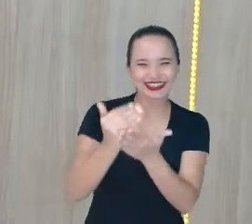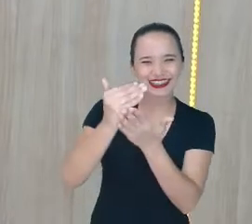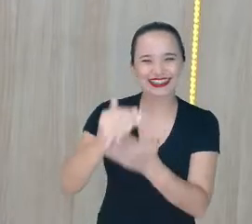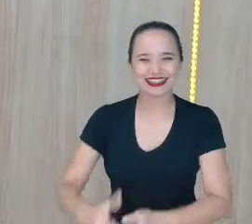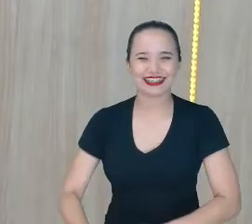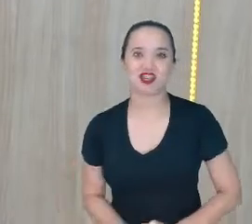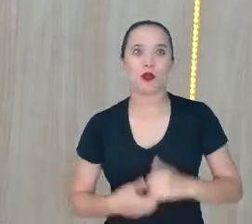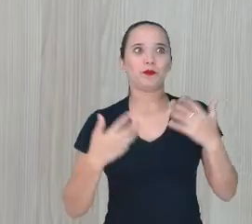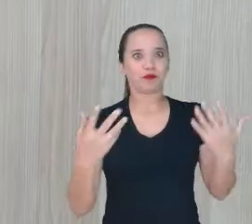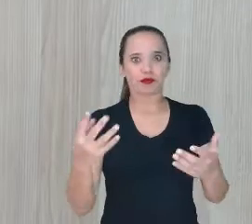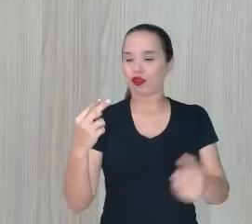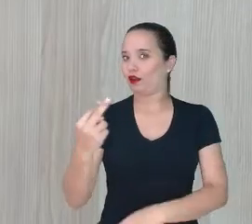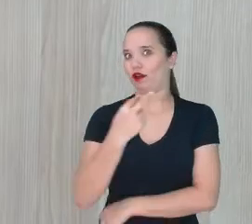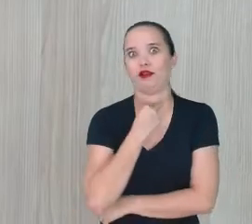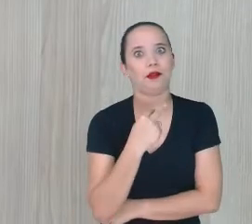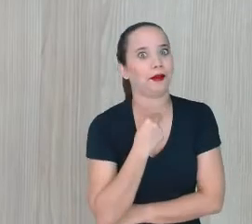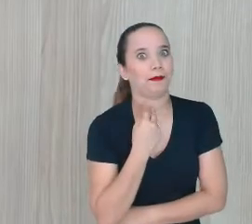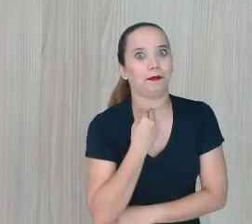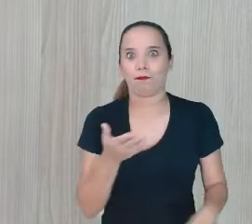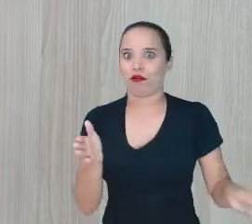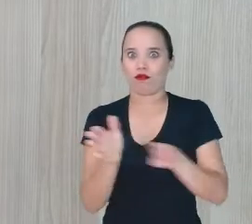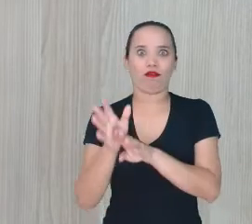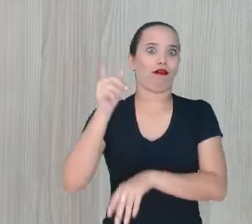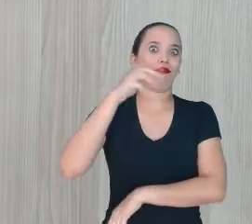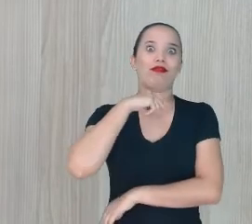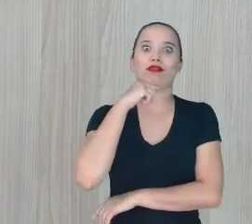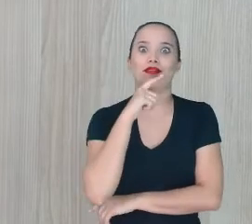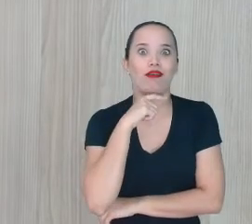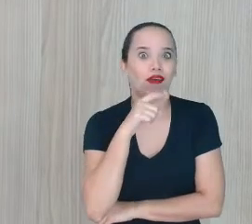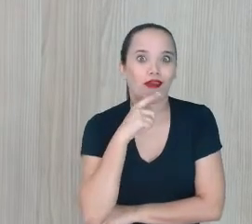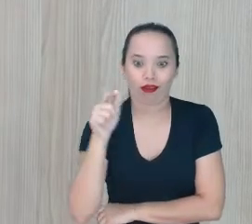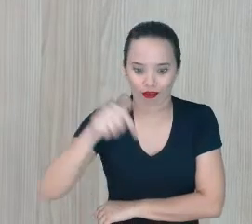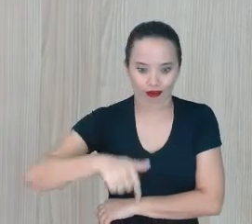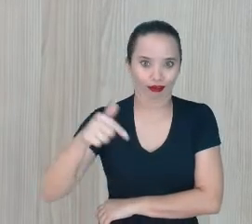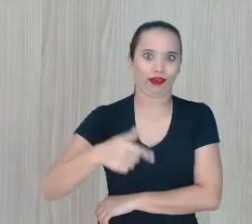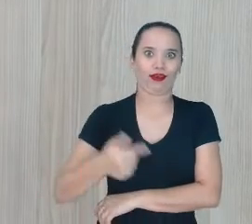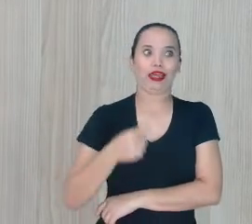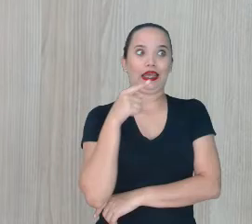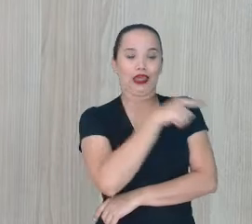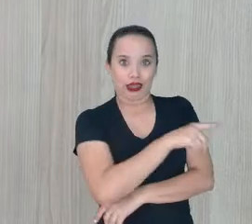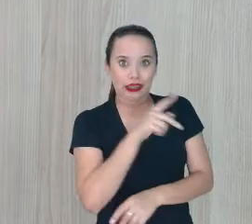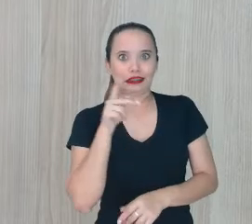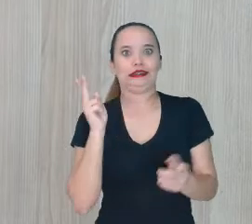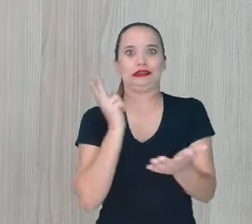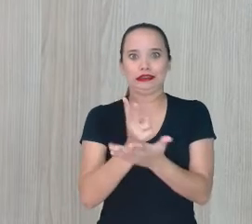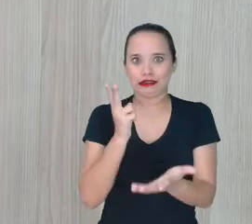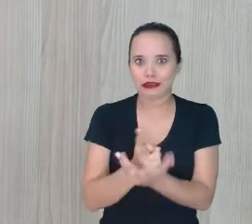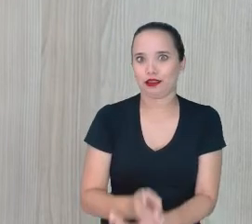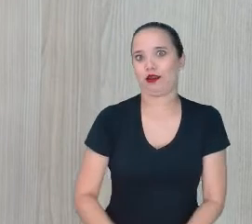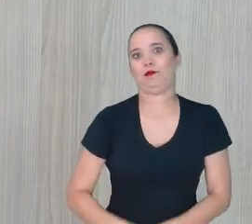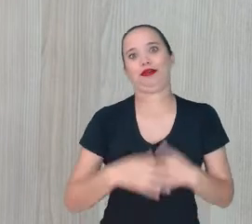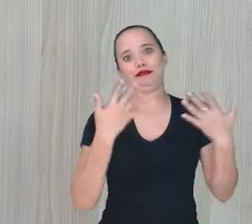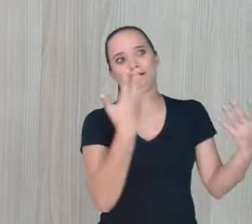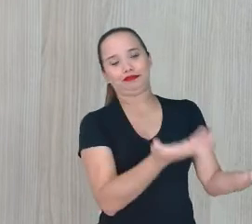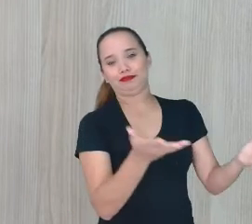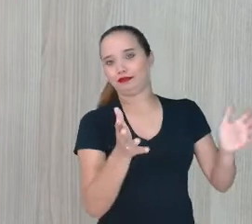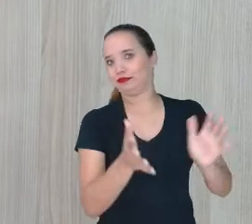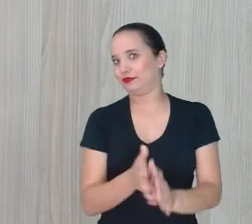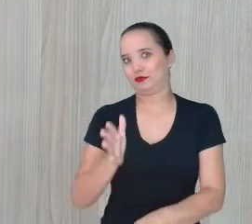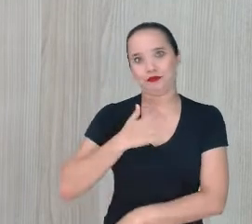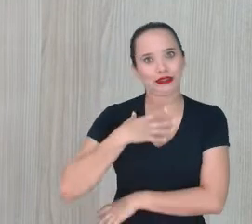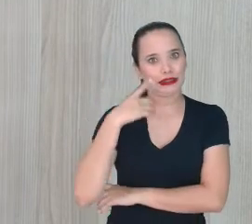pode aparecer Ninguém aqui na produção No estúdio Que ele Pois é Esse professor